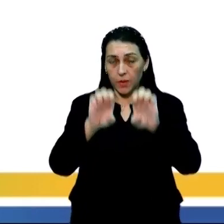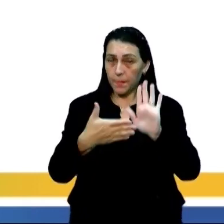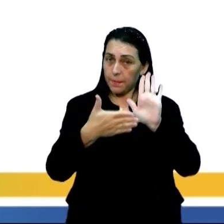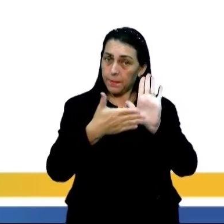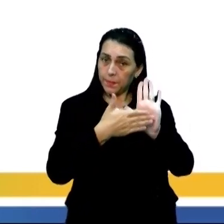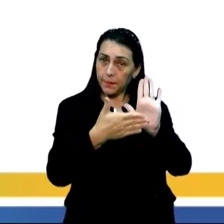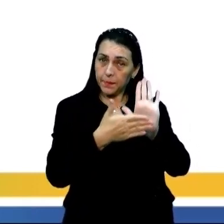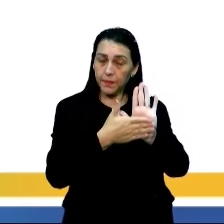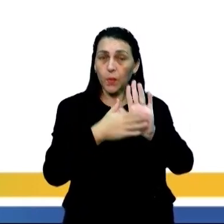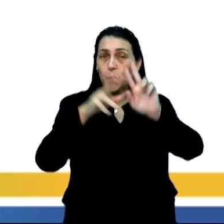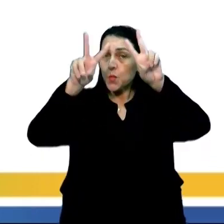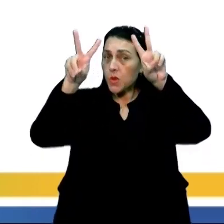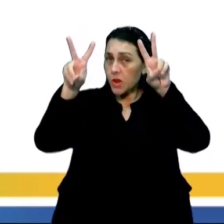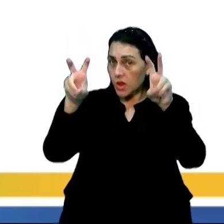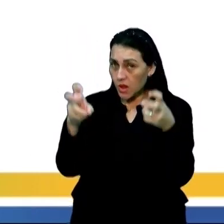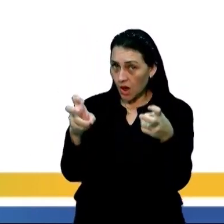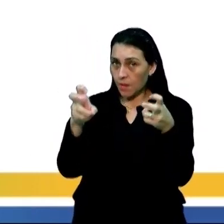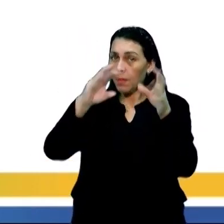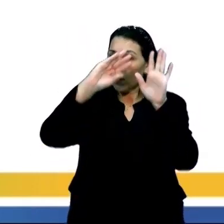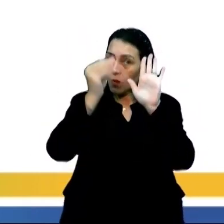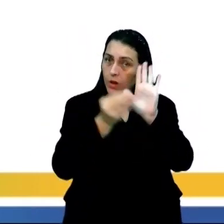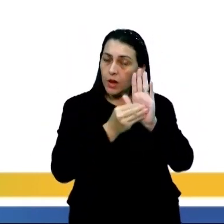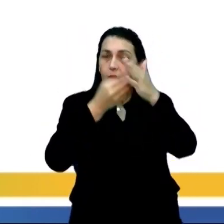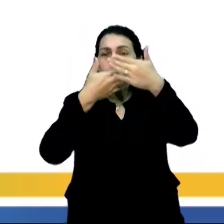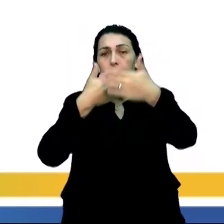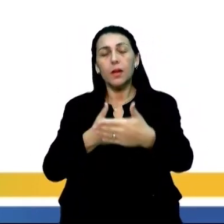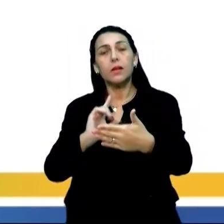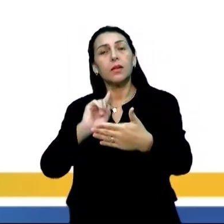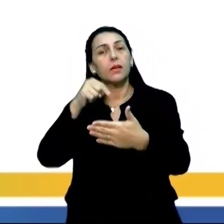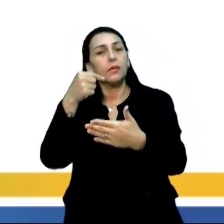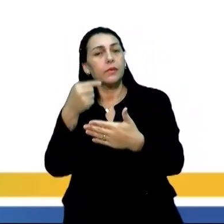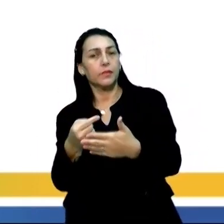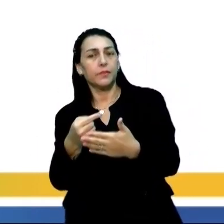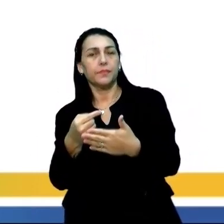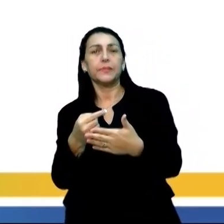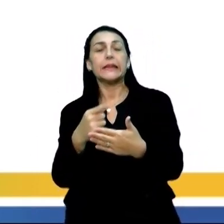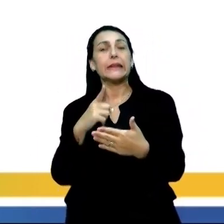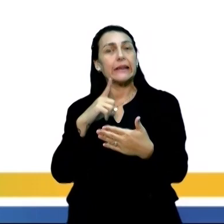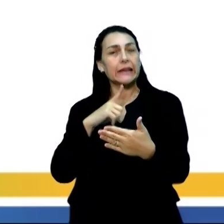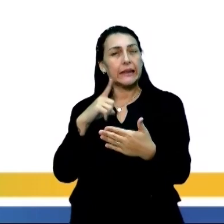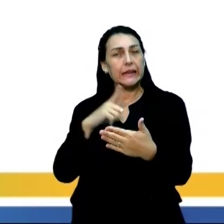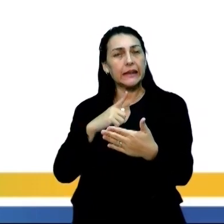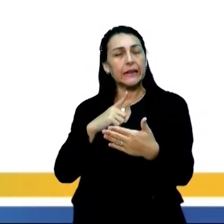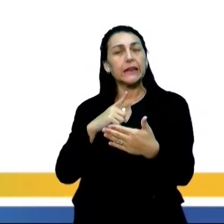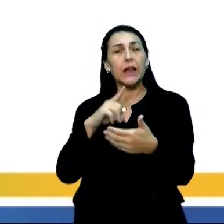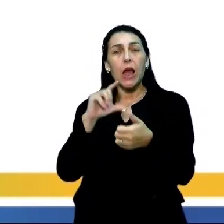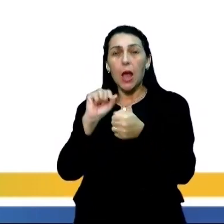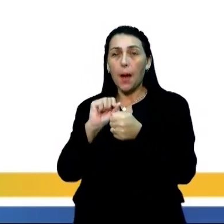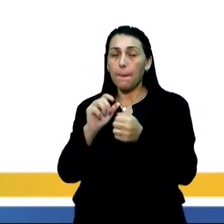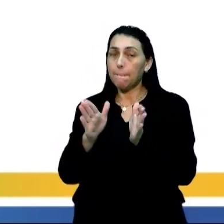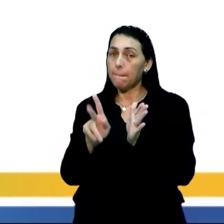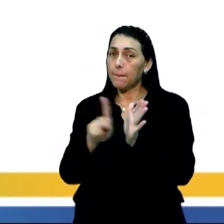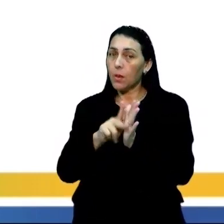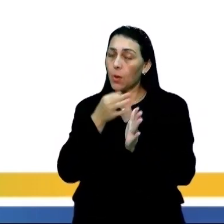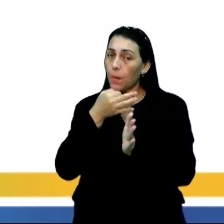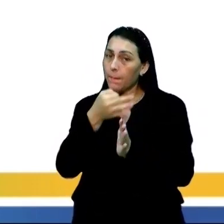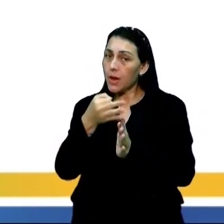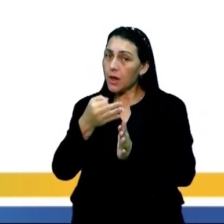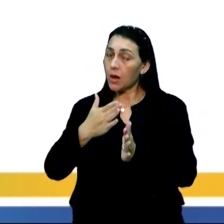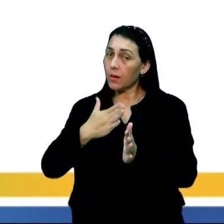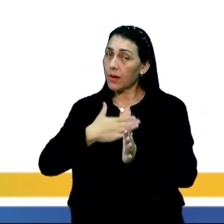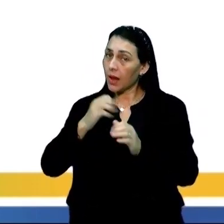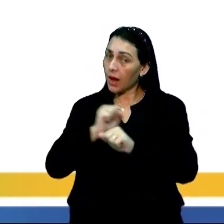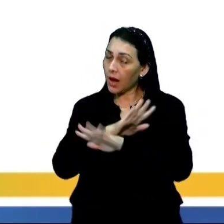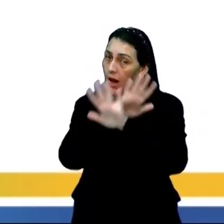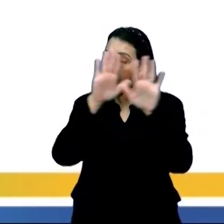um tema, vai ser proposto um tema. Logo em seguida, eu vou ter que desenvolver uma problemática, uma tese e deixar